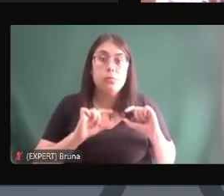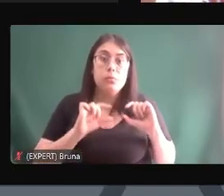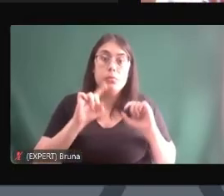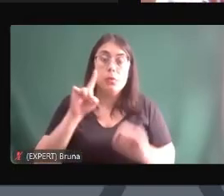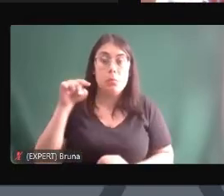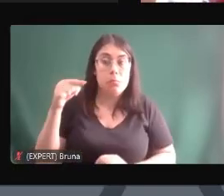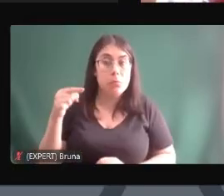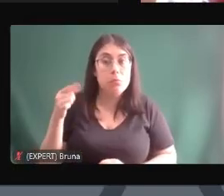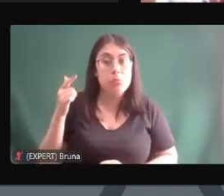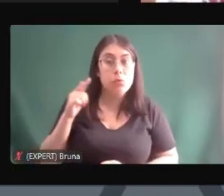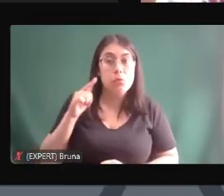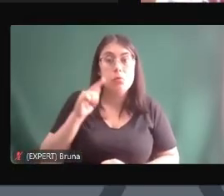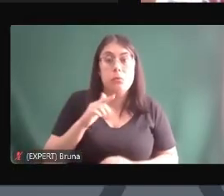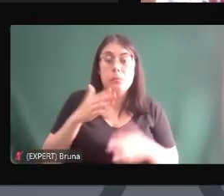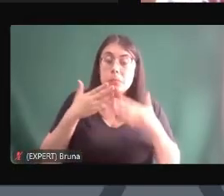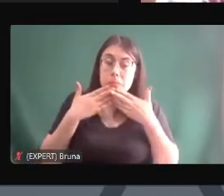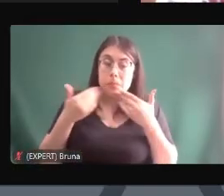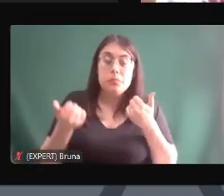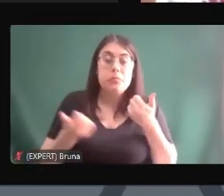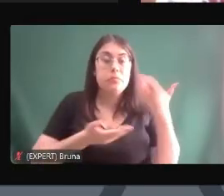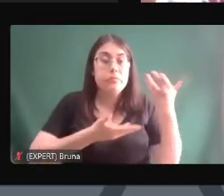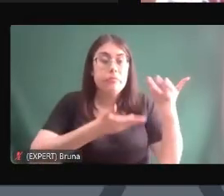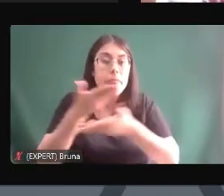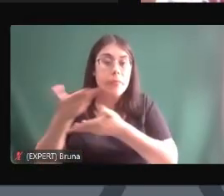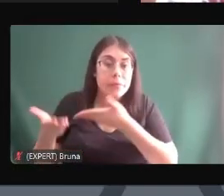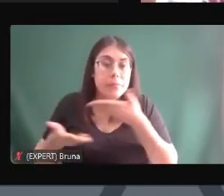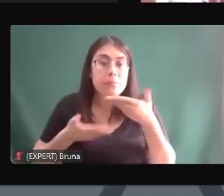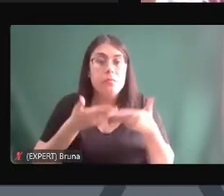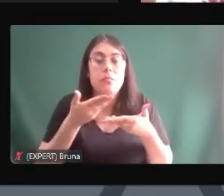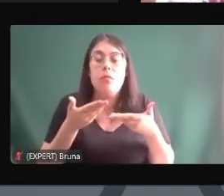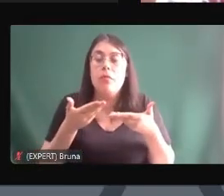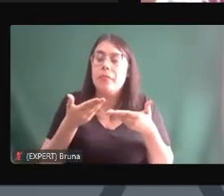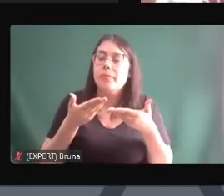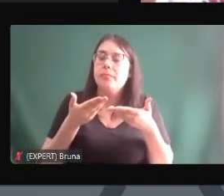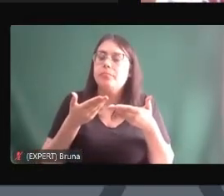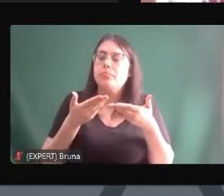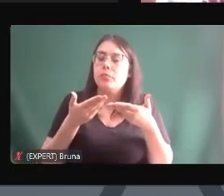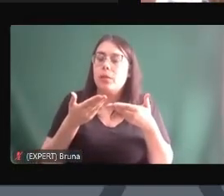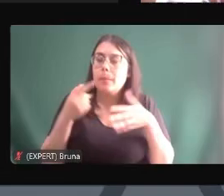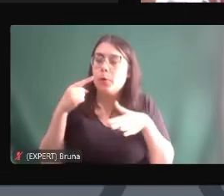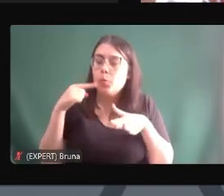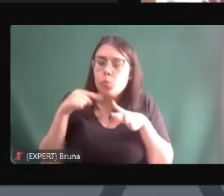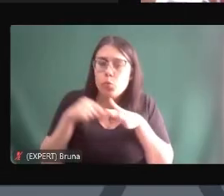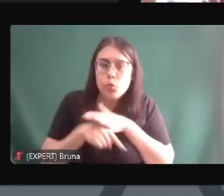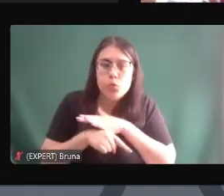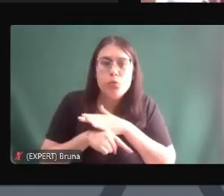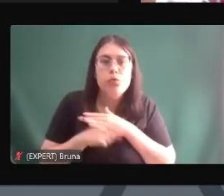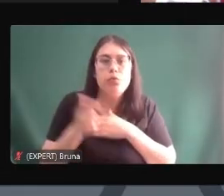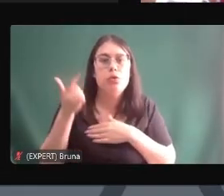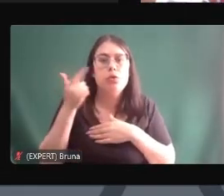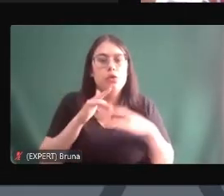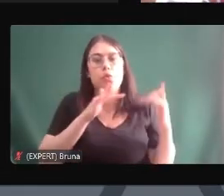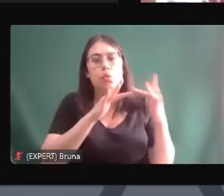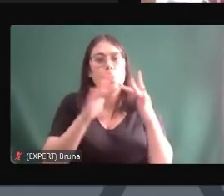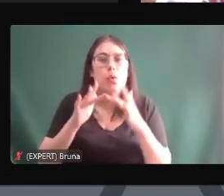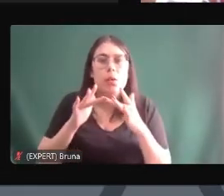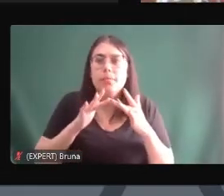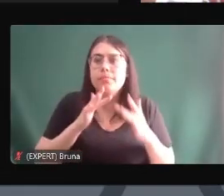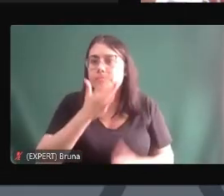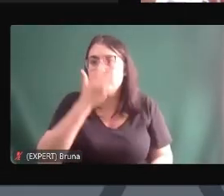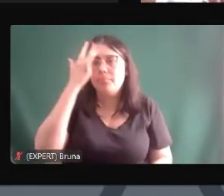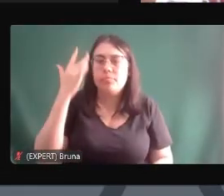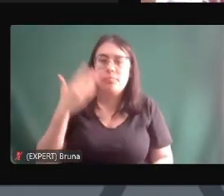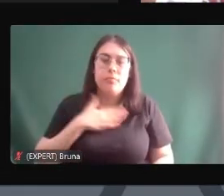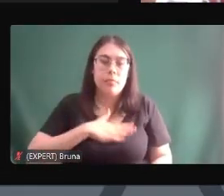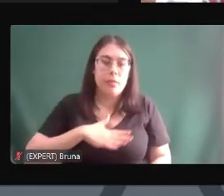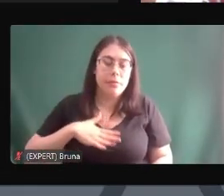plena porque seus relacionamentos vão ser mais profundos você vai manter contato com quem você gosta você